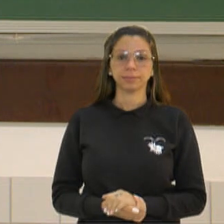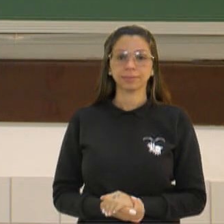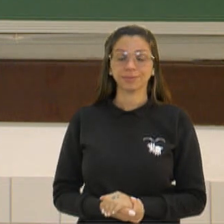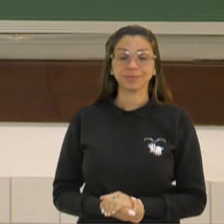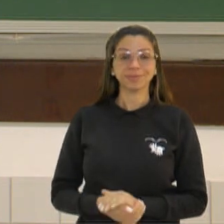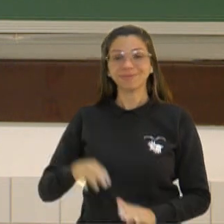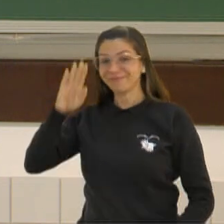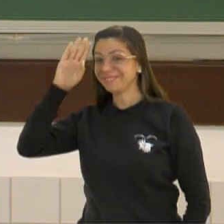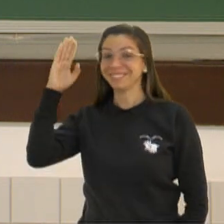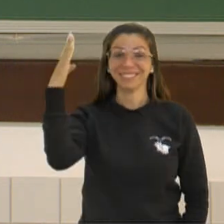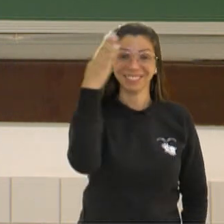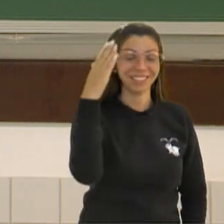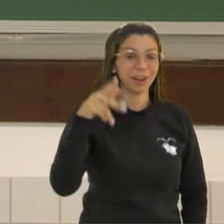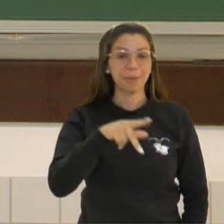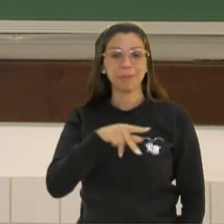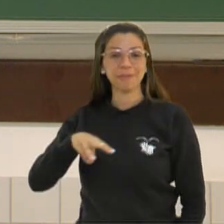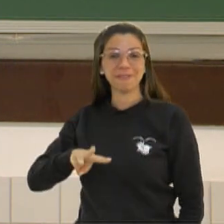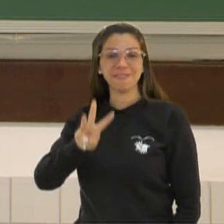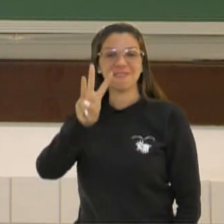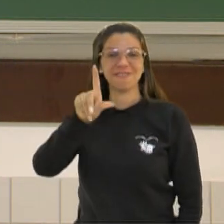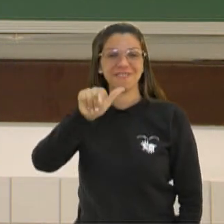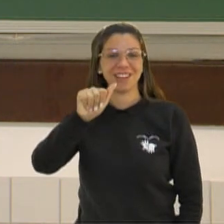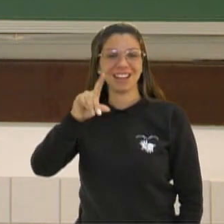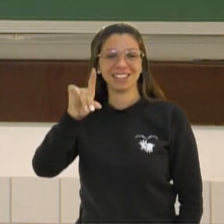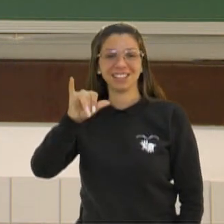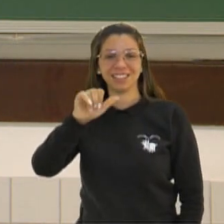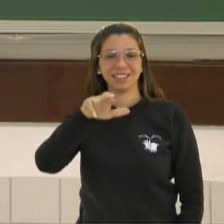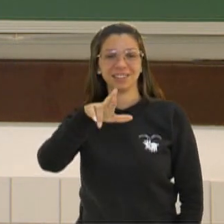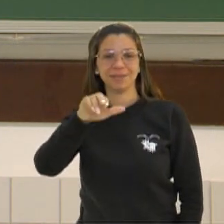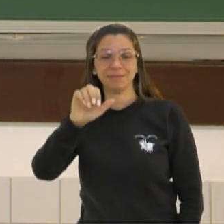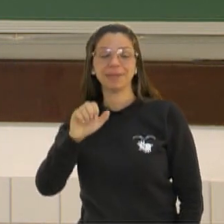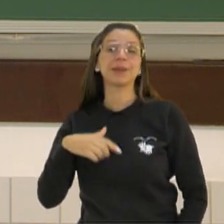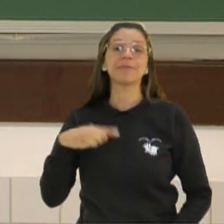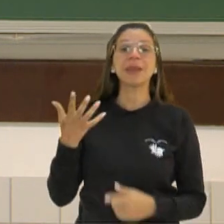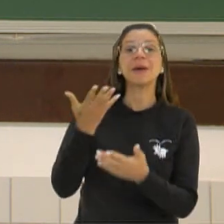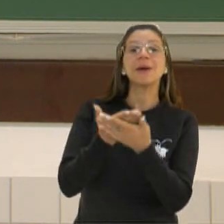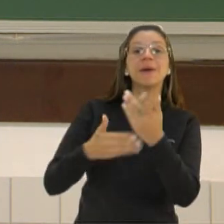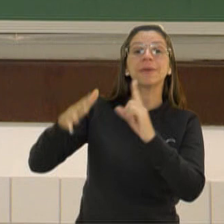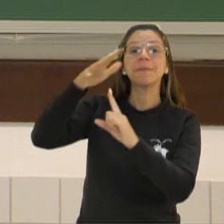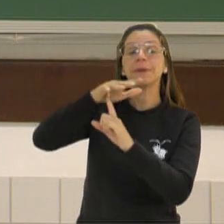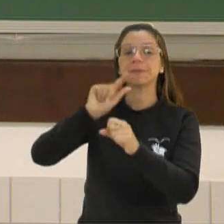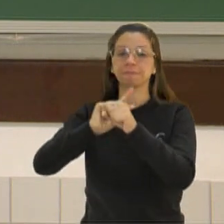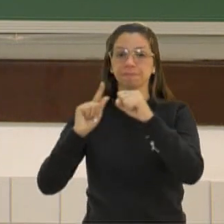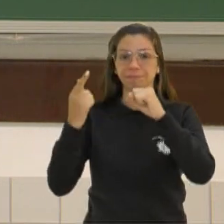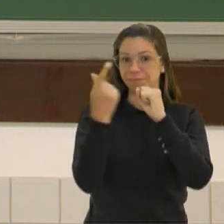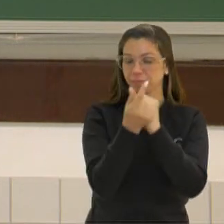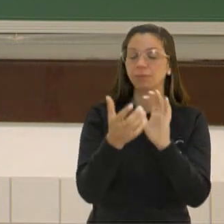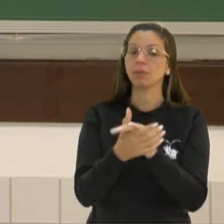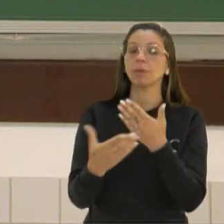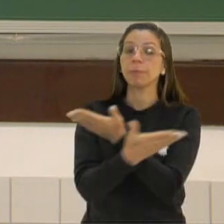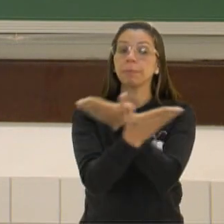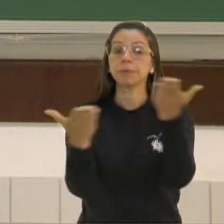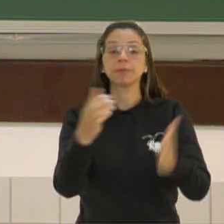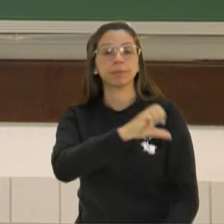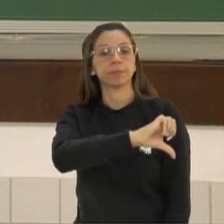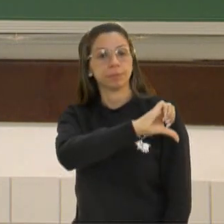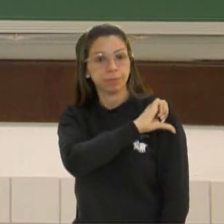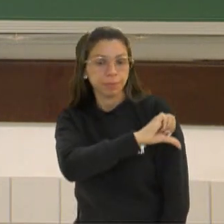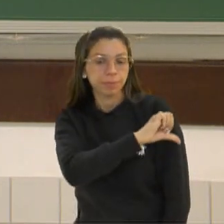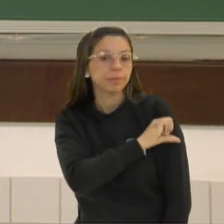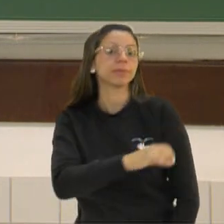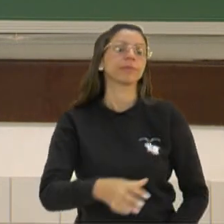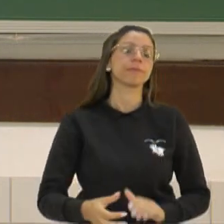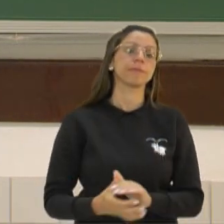Salve, salve, galera! Professor Vladimir da Área com mais uma aula Paraná de Geografia para você do nono ano do ensino